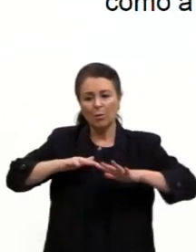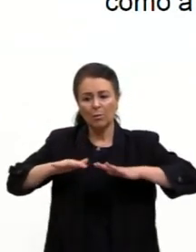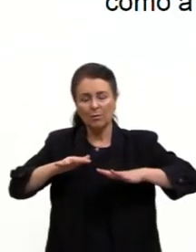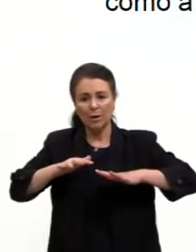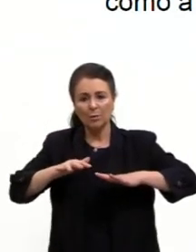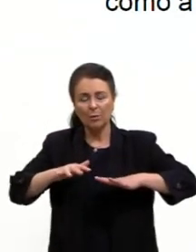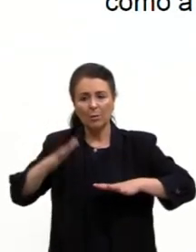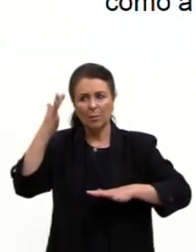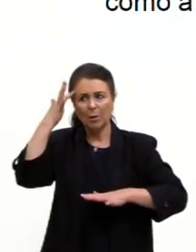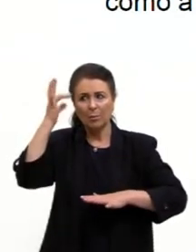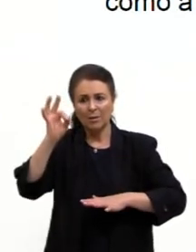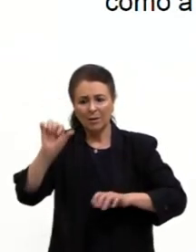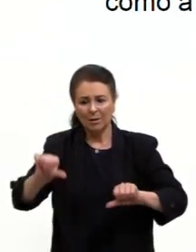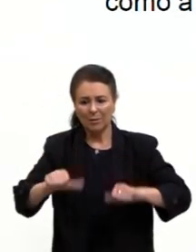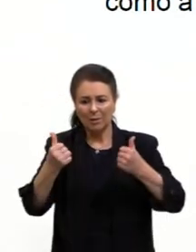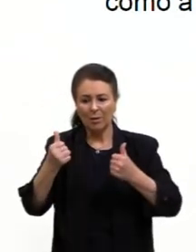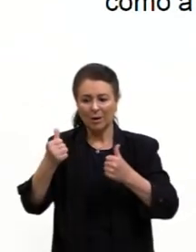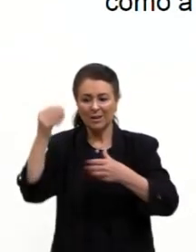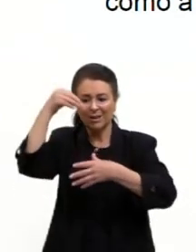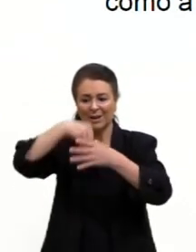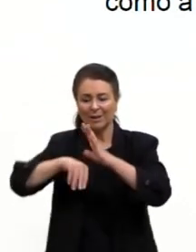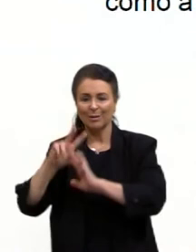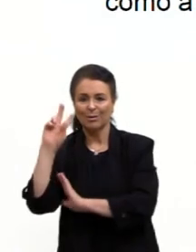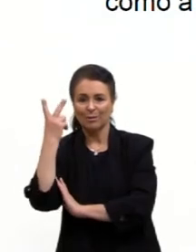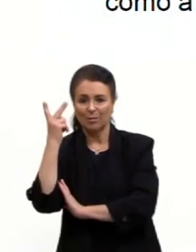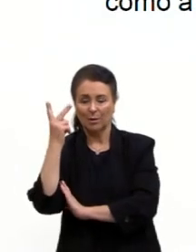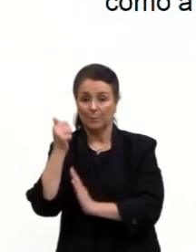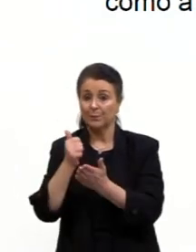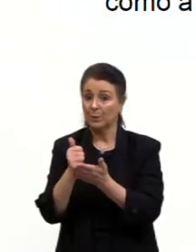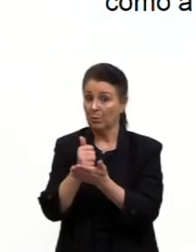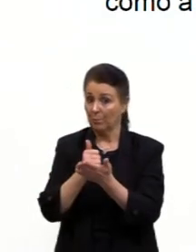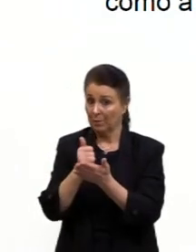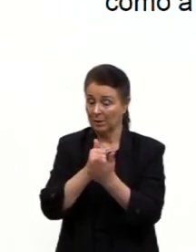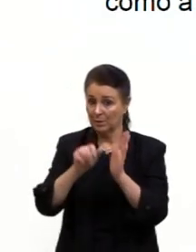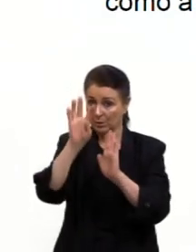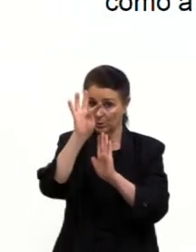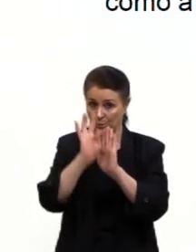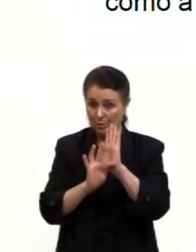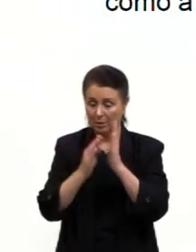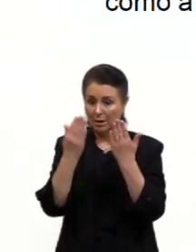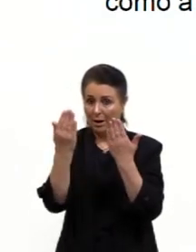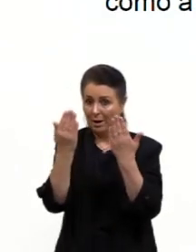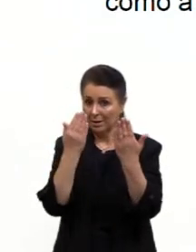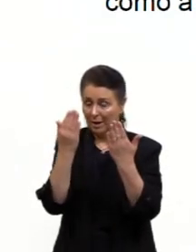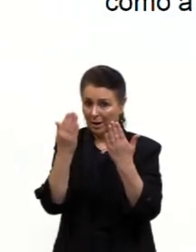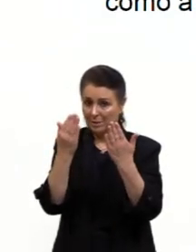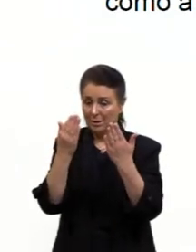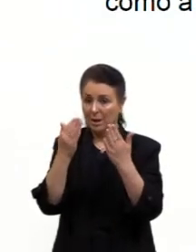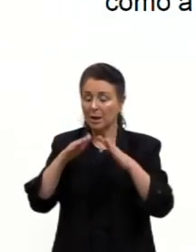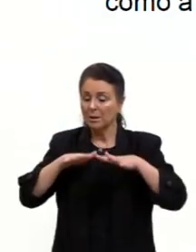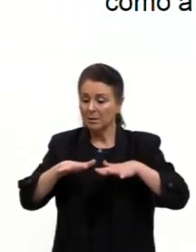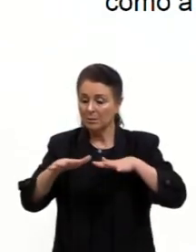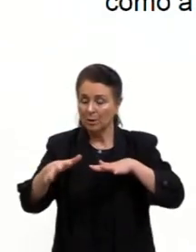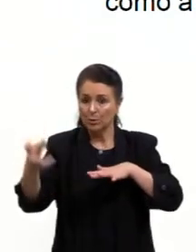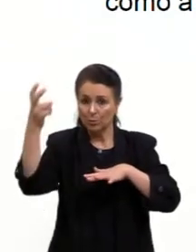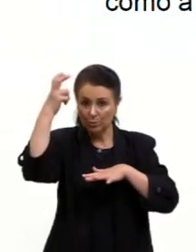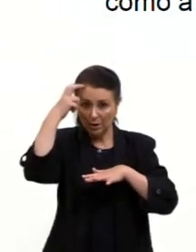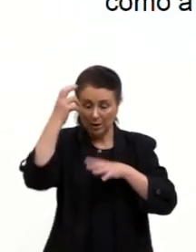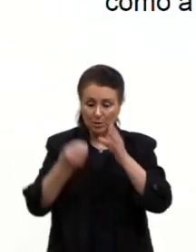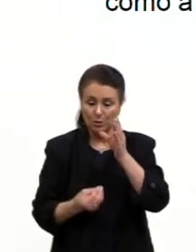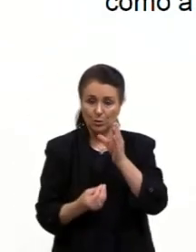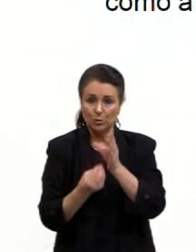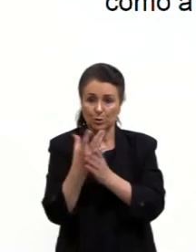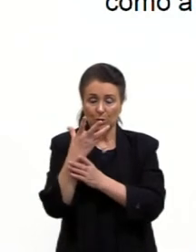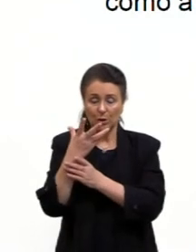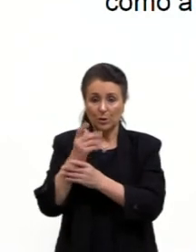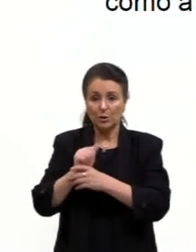compreendê-lo historicamente. Com base no texto, a análise de manifestações culturais de origem africana, como a